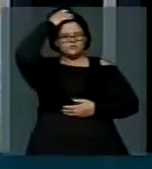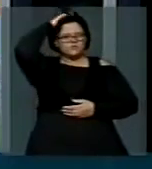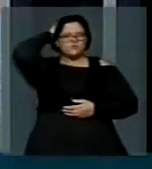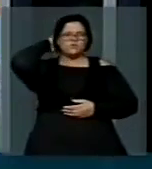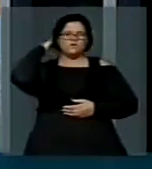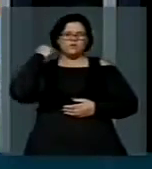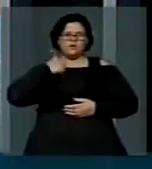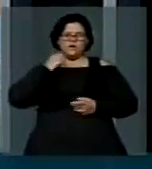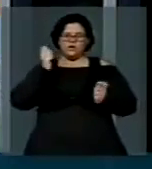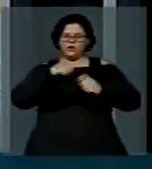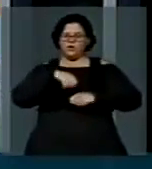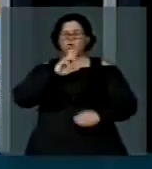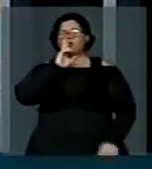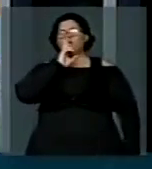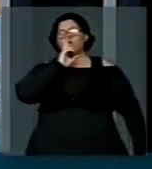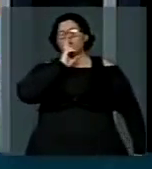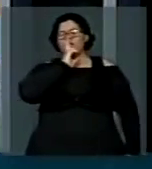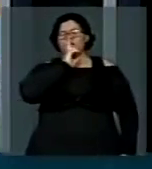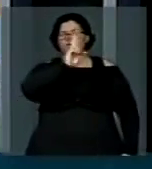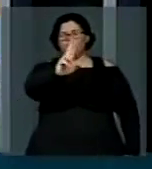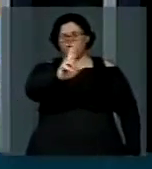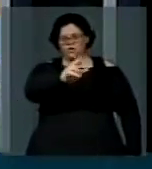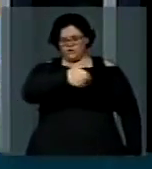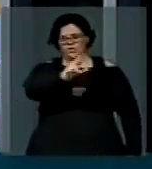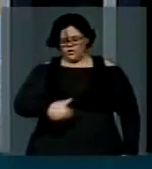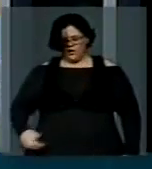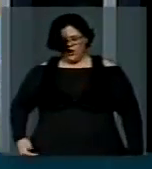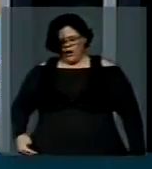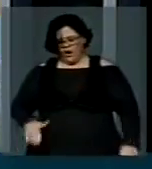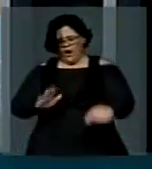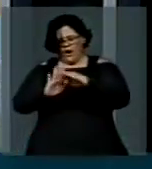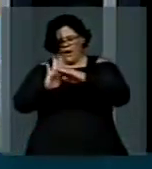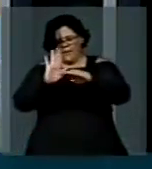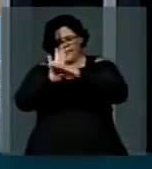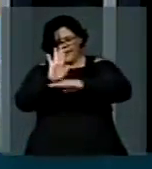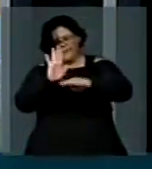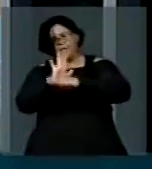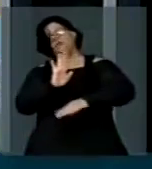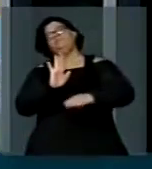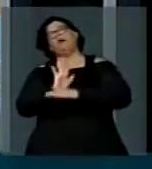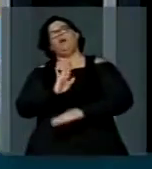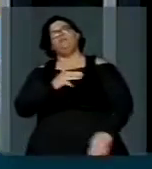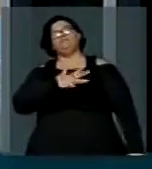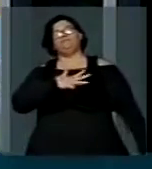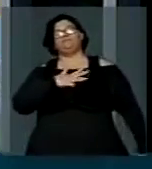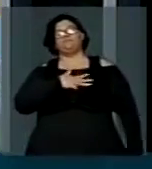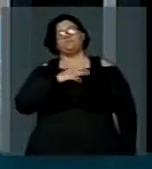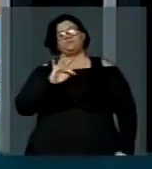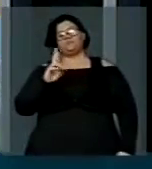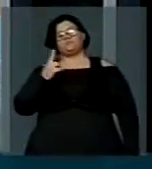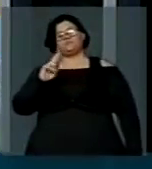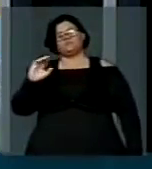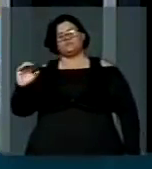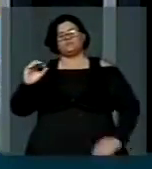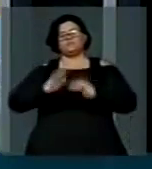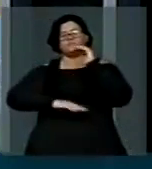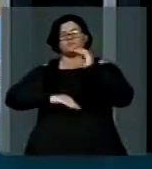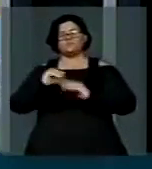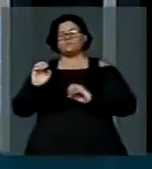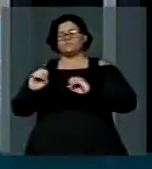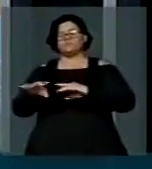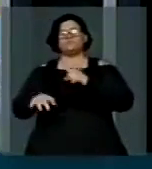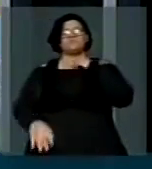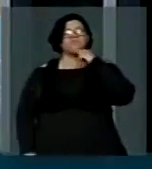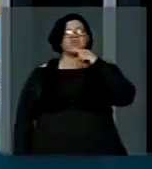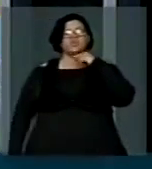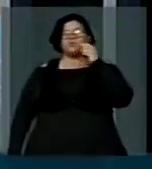para responder o governo. O período de Lula e de Fernando Henrique em educação, nenhum pode